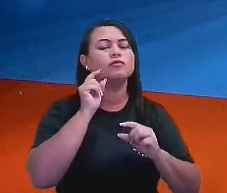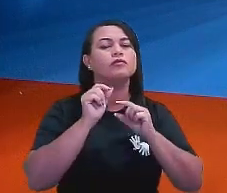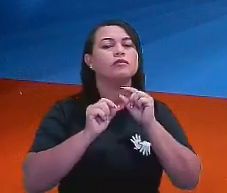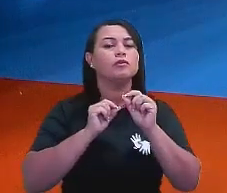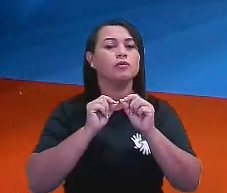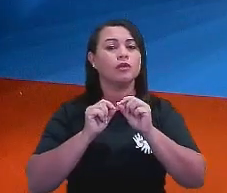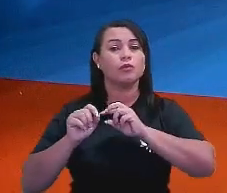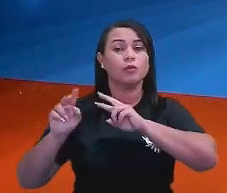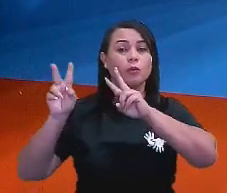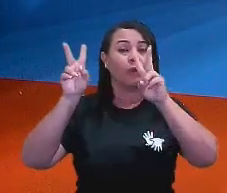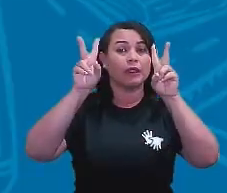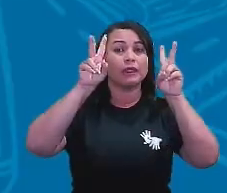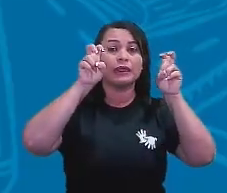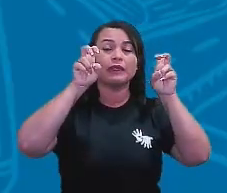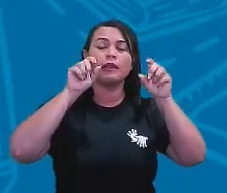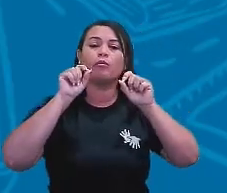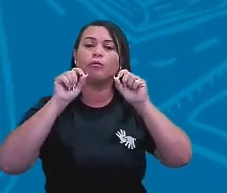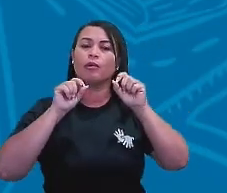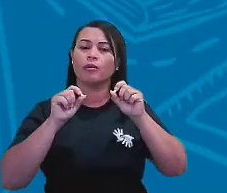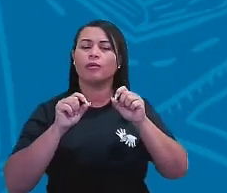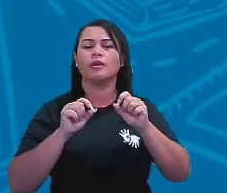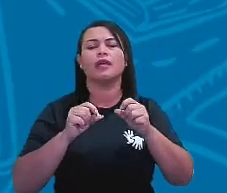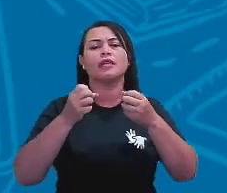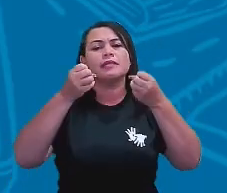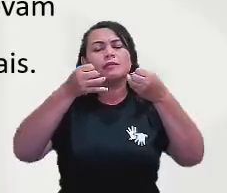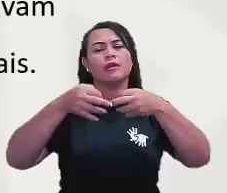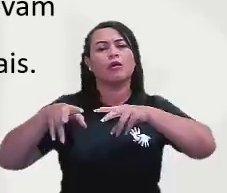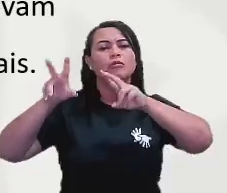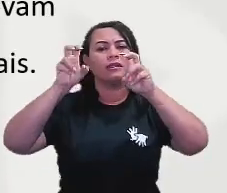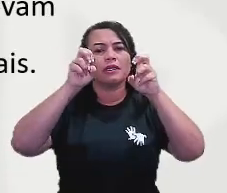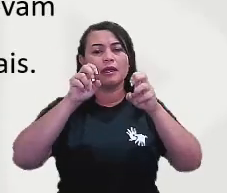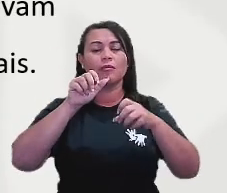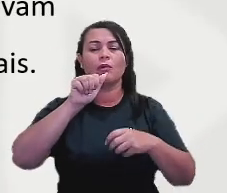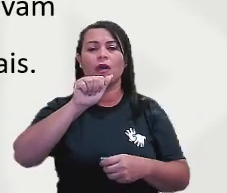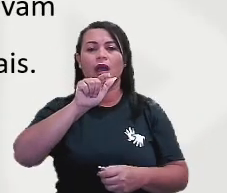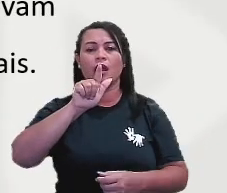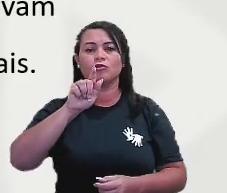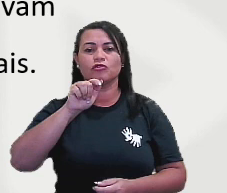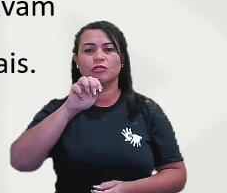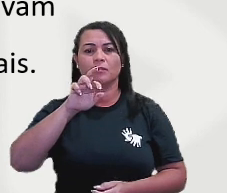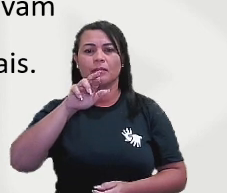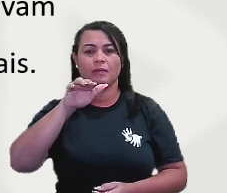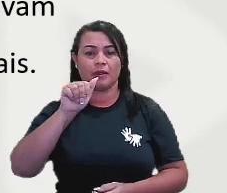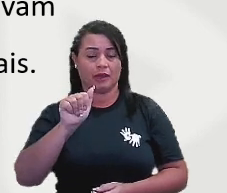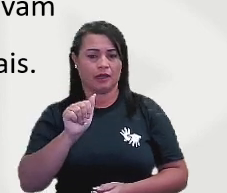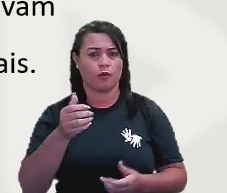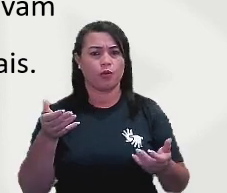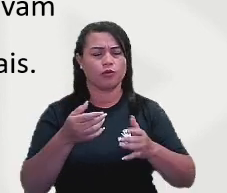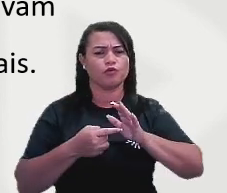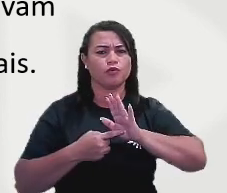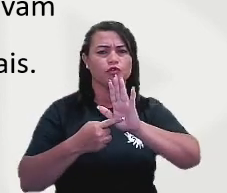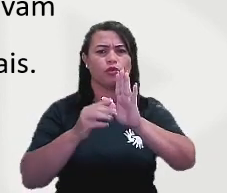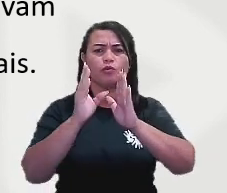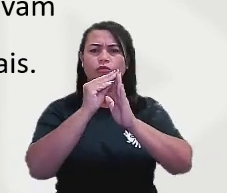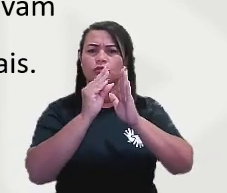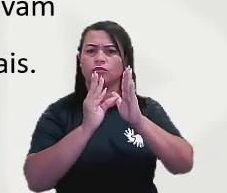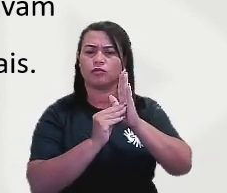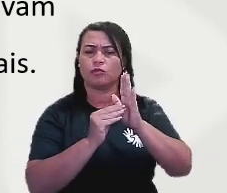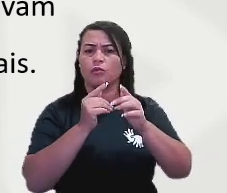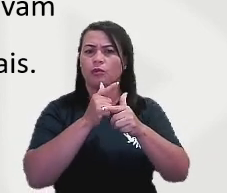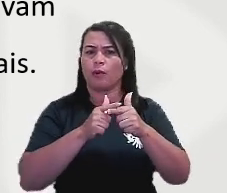do tema Unidade Temática Álgebra. E aí eu quero trazer para vocês o conteúdo